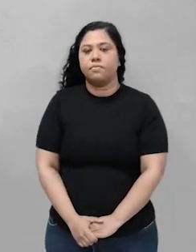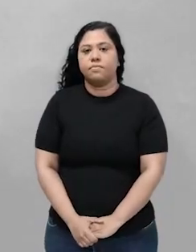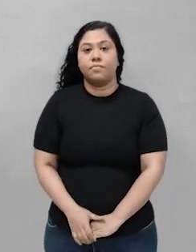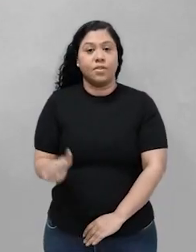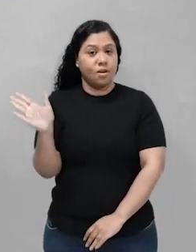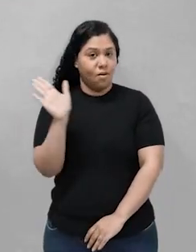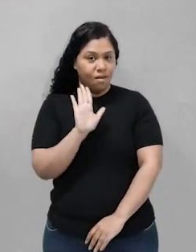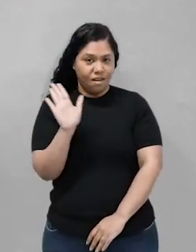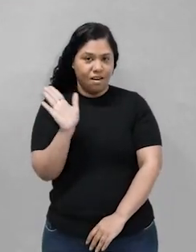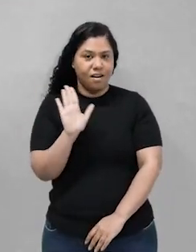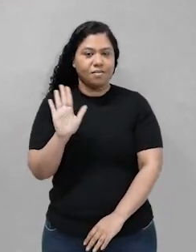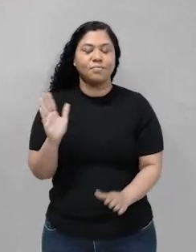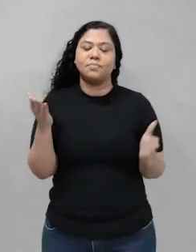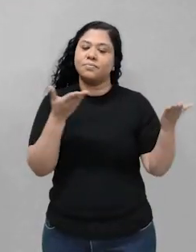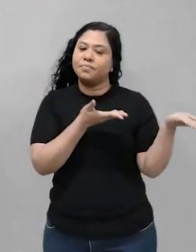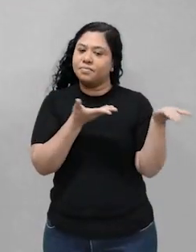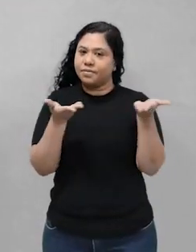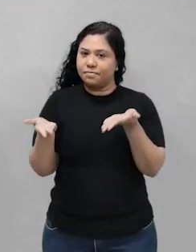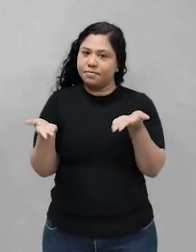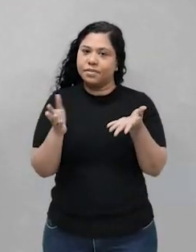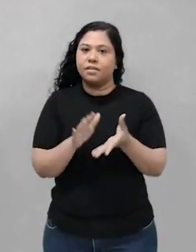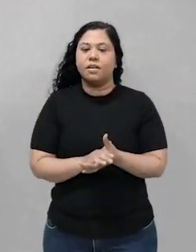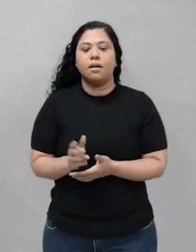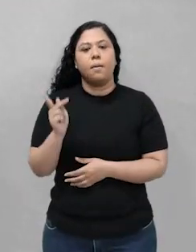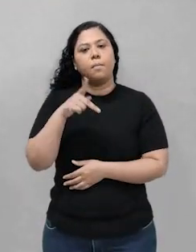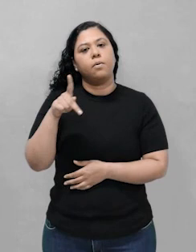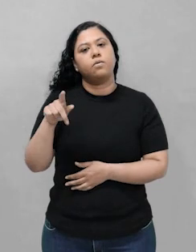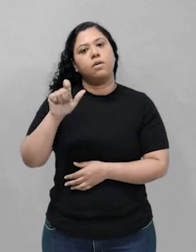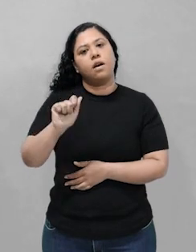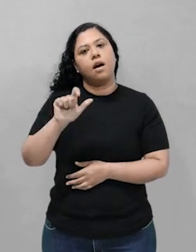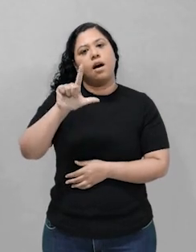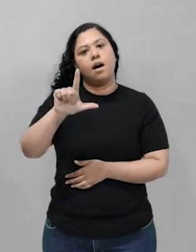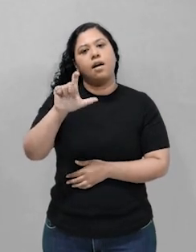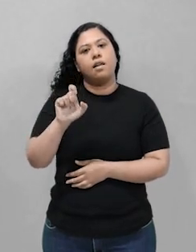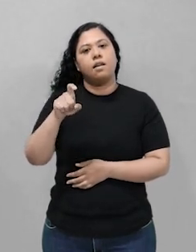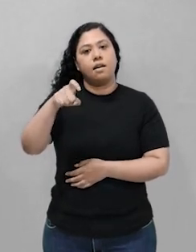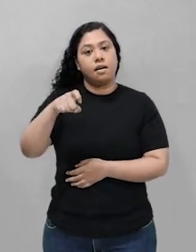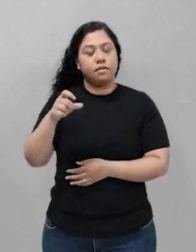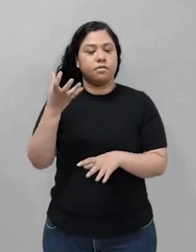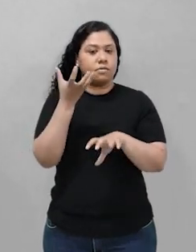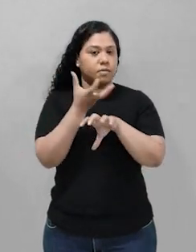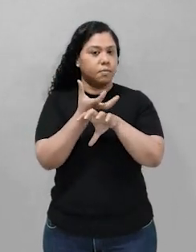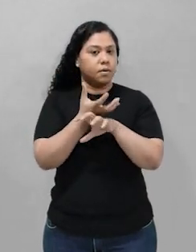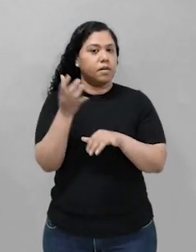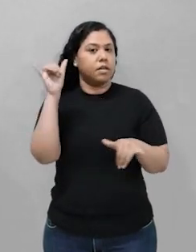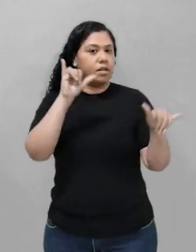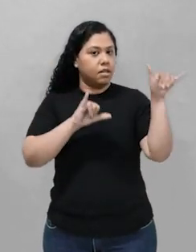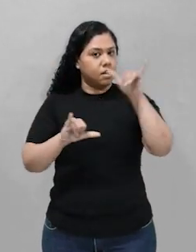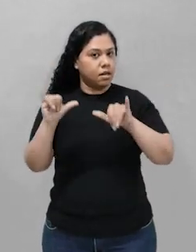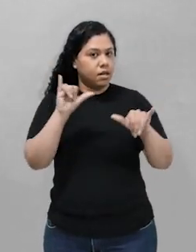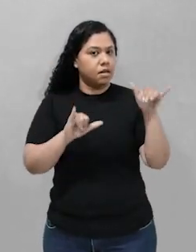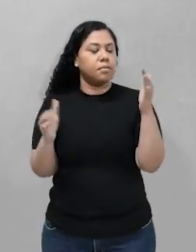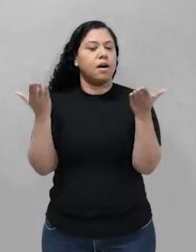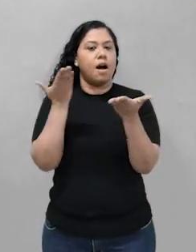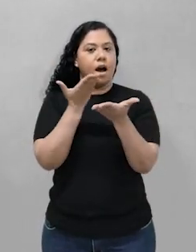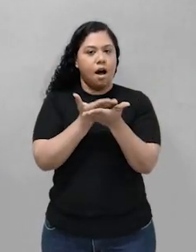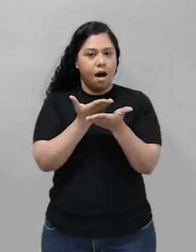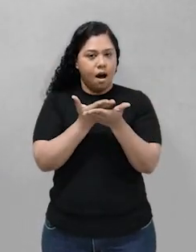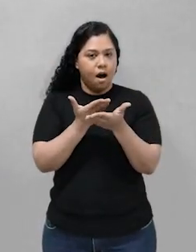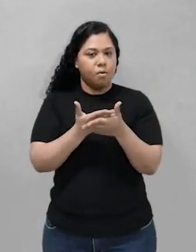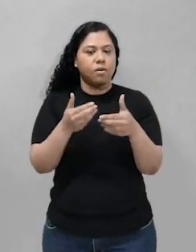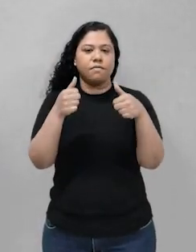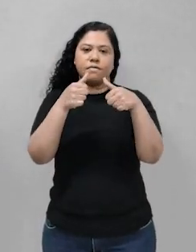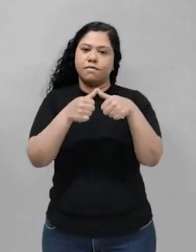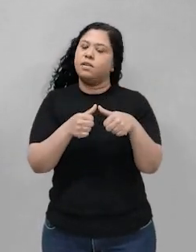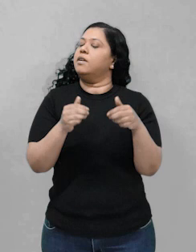Olá turma, sejam todos bem-vindos. Professor Alex, disciplina química. Mais uma aula do nosso projeto Fique em Casa